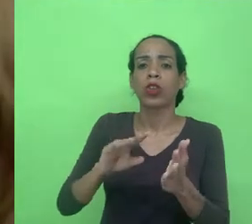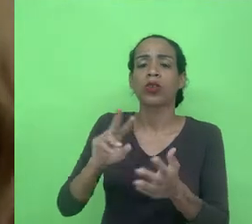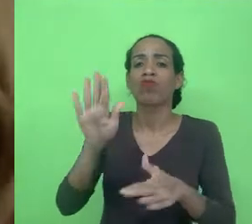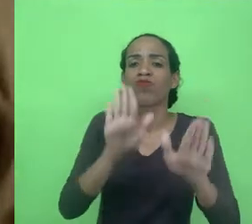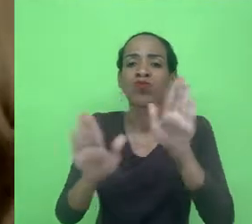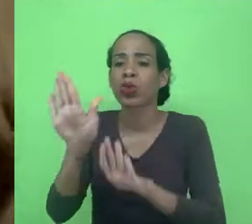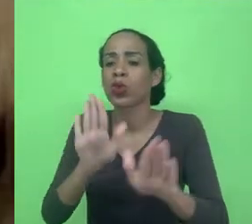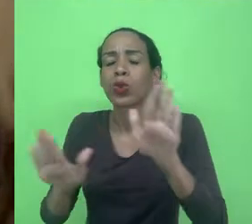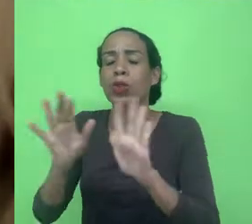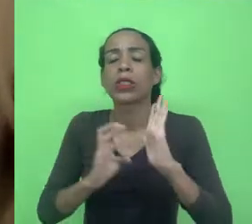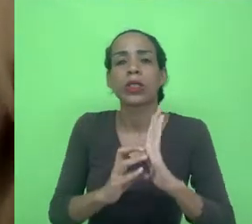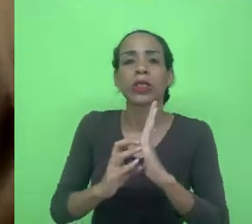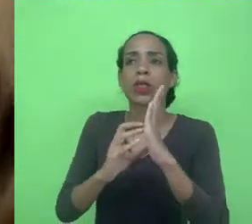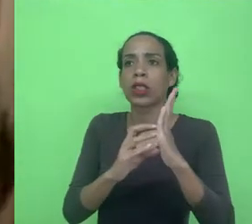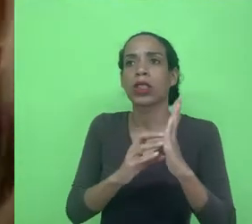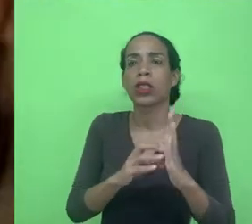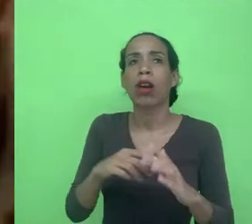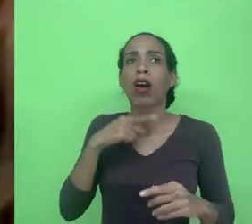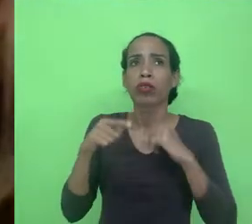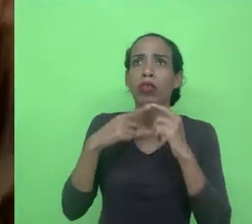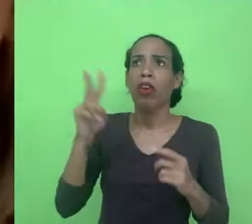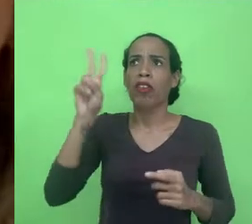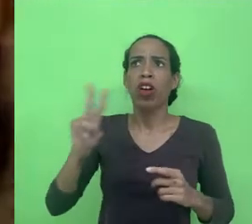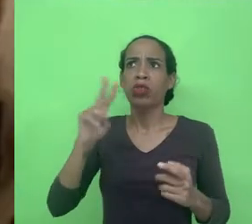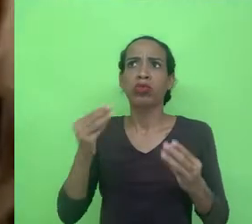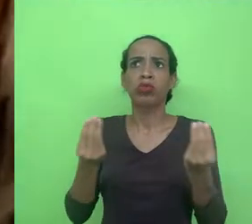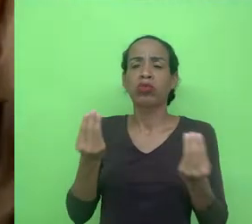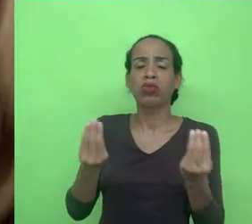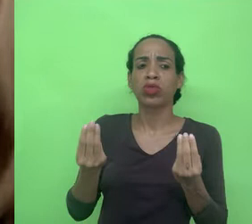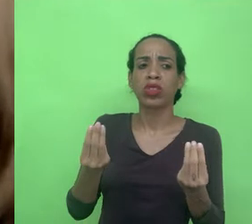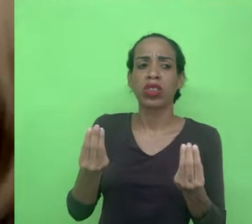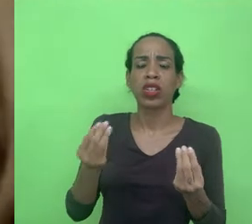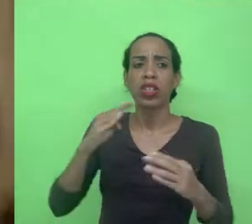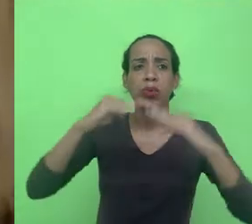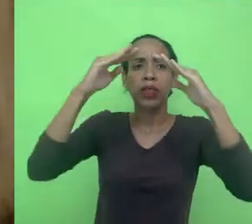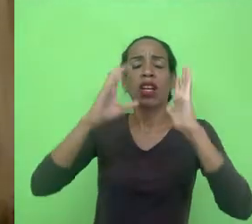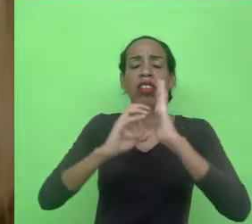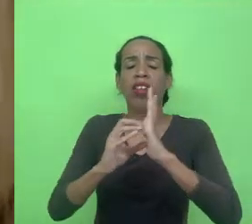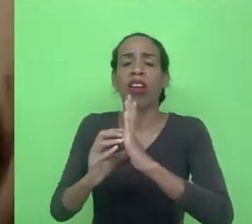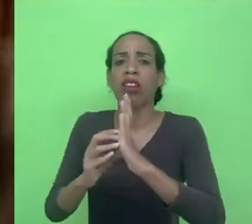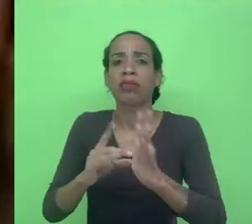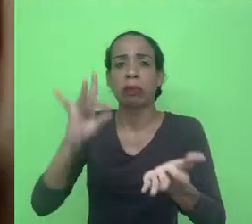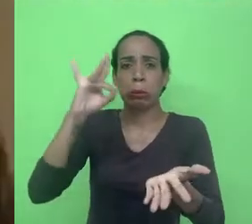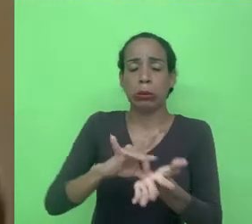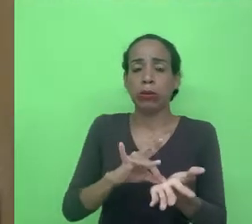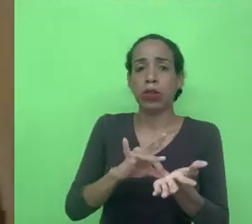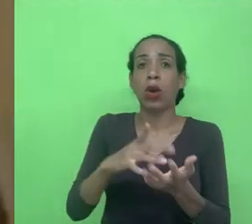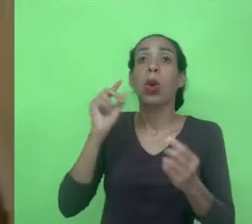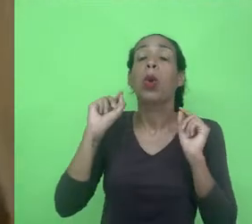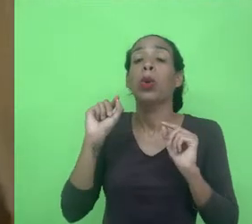e por isso a minha dúvida valores públicos soberania nacional soberania de dados efetivamente o que se busca